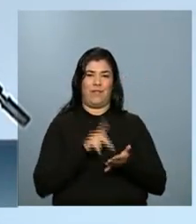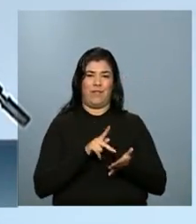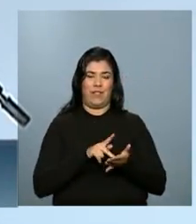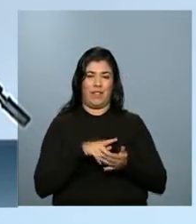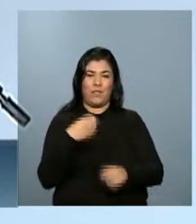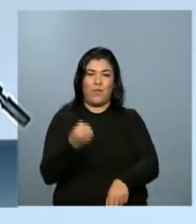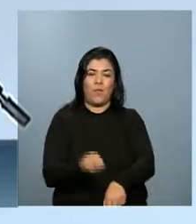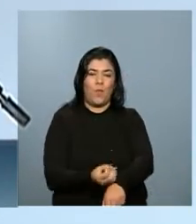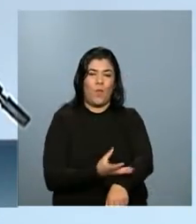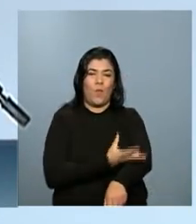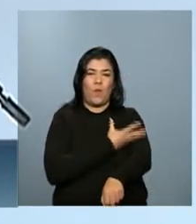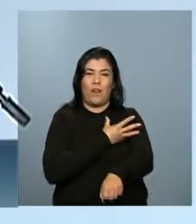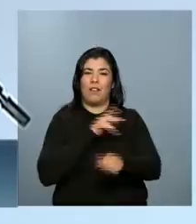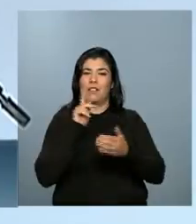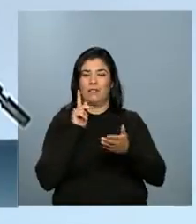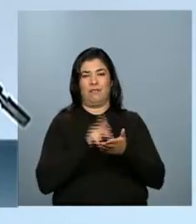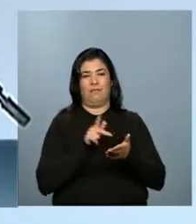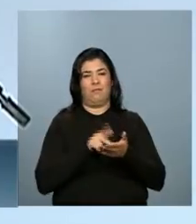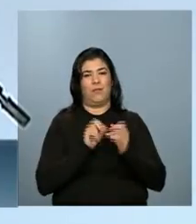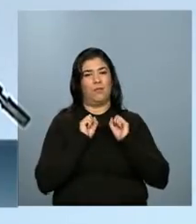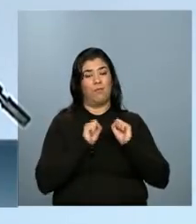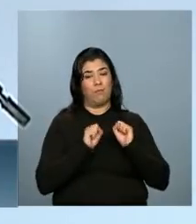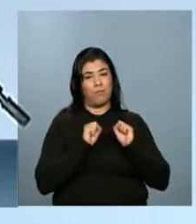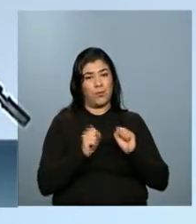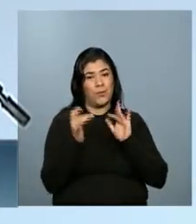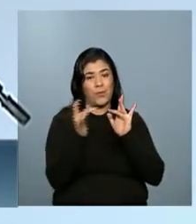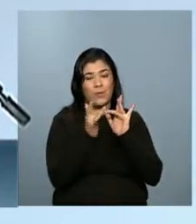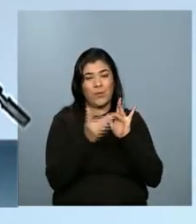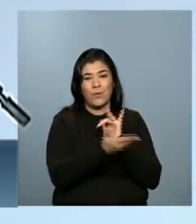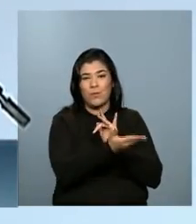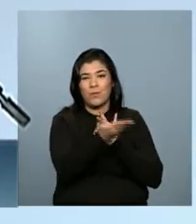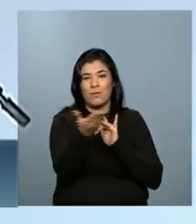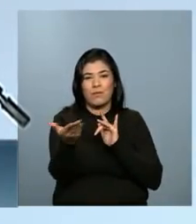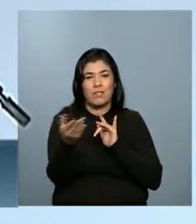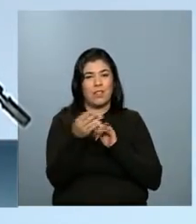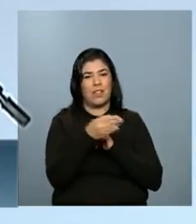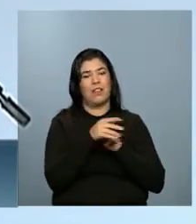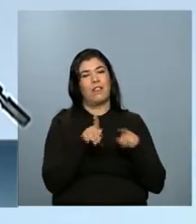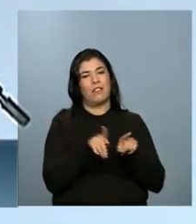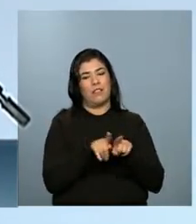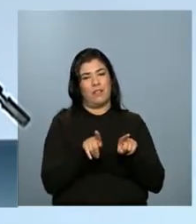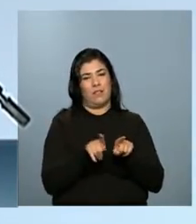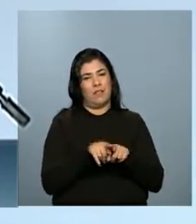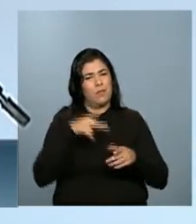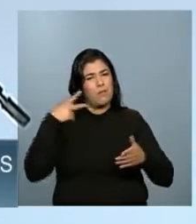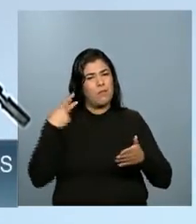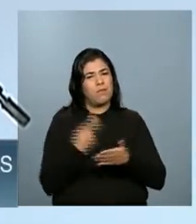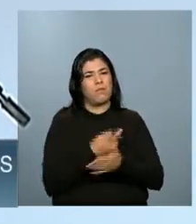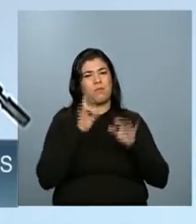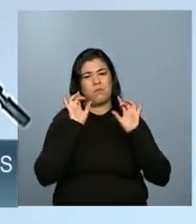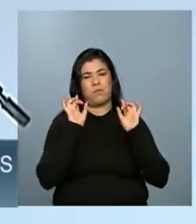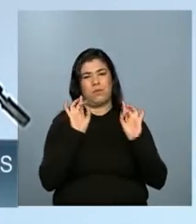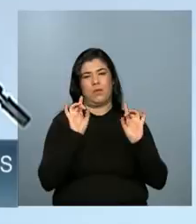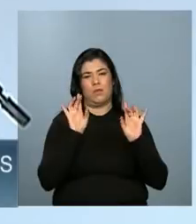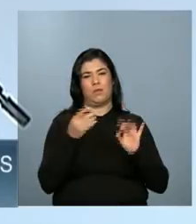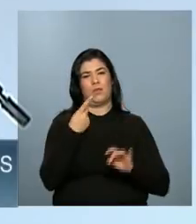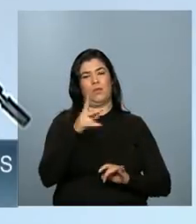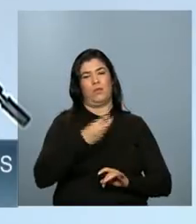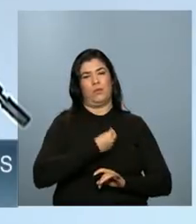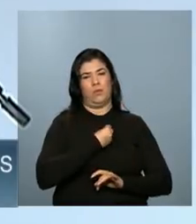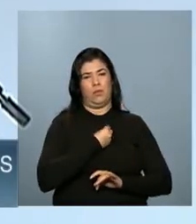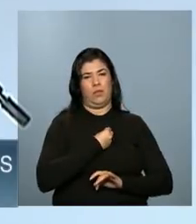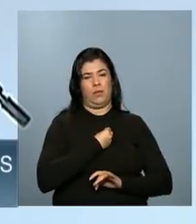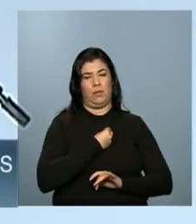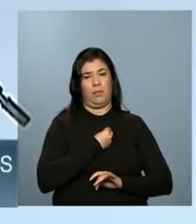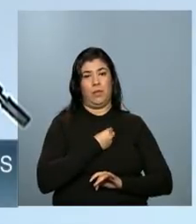emocionado de poder compartilhar com cada um de vocês esse momento tão especial na vida de vocês.